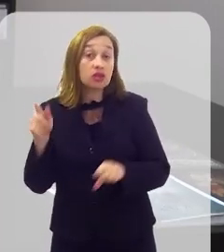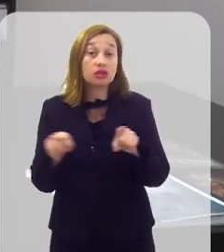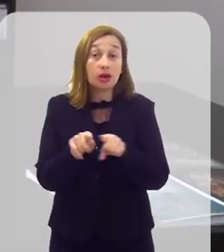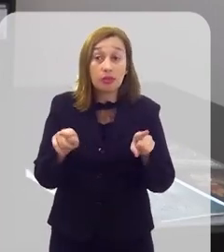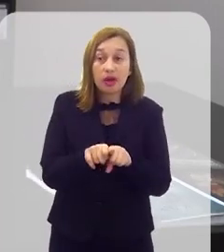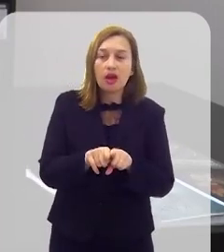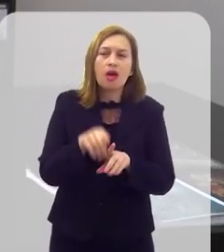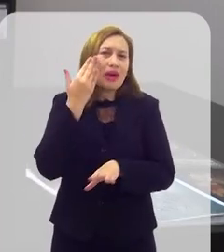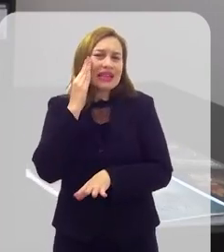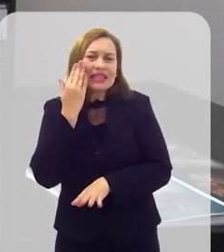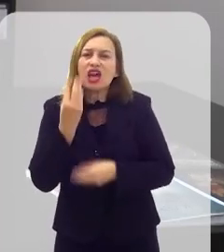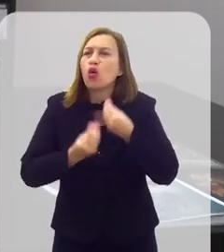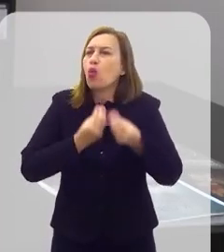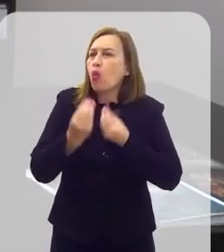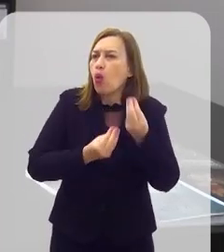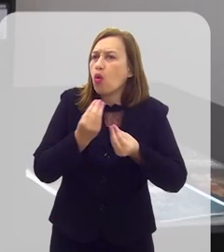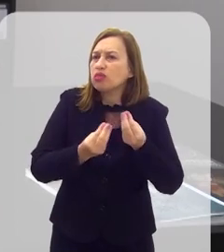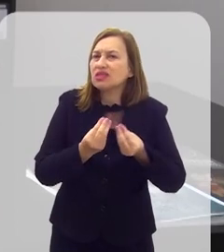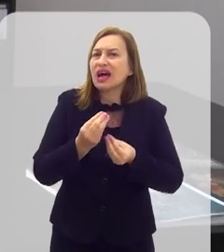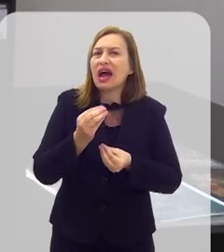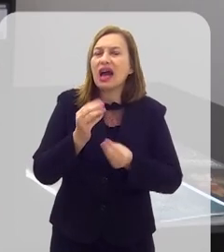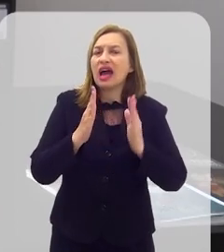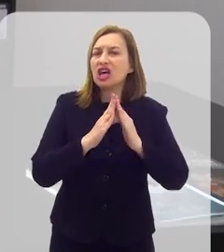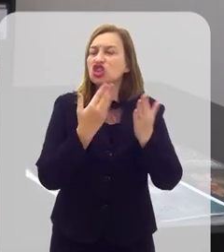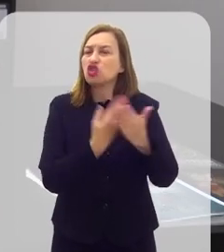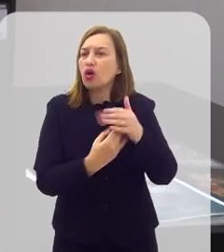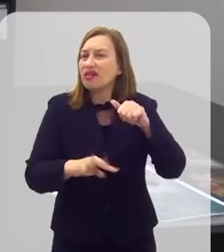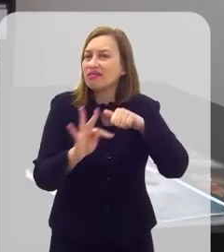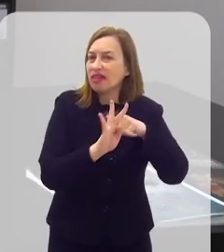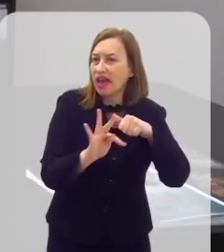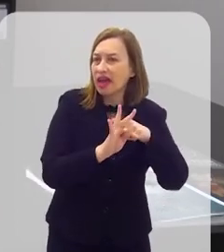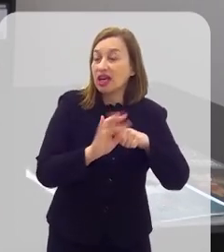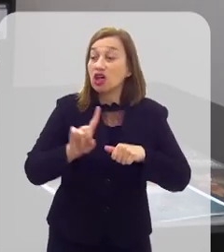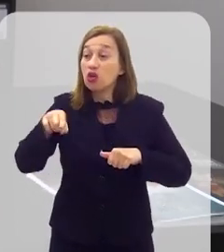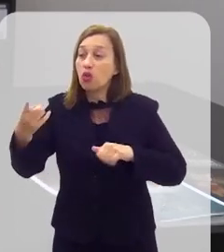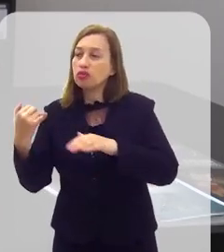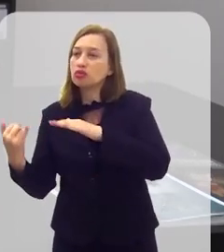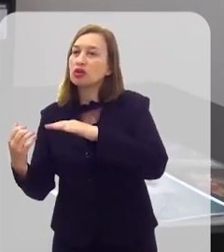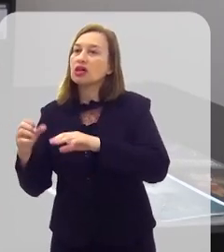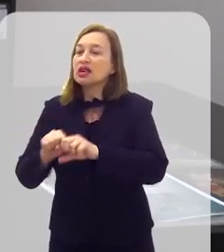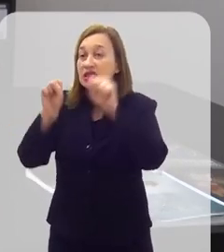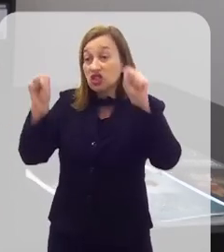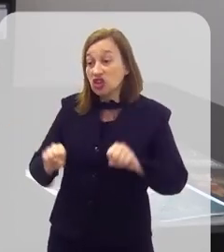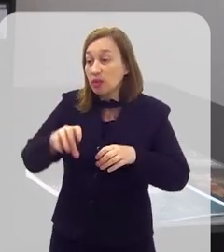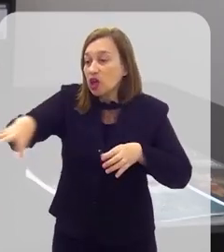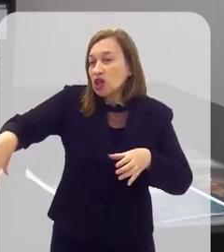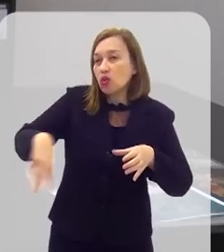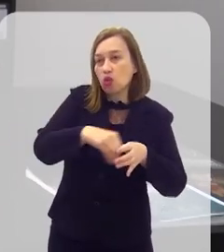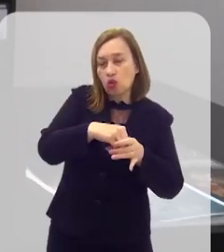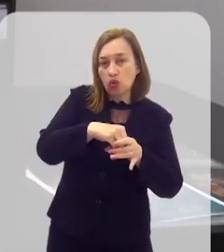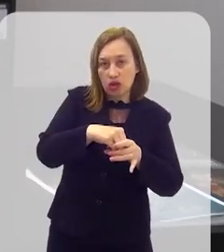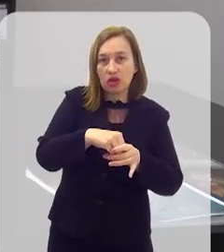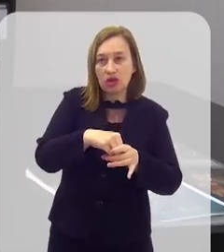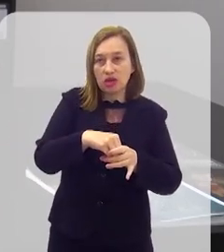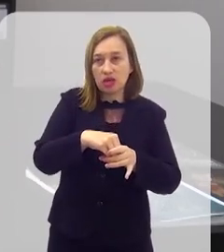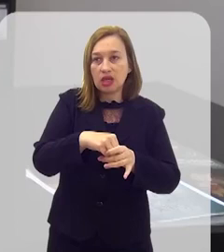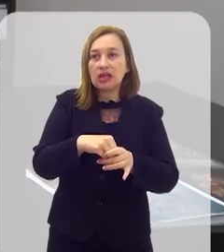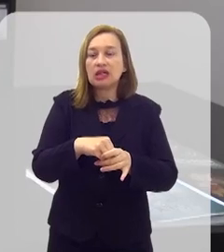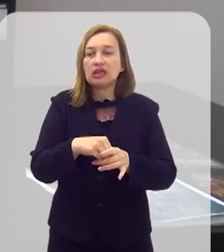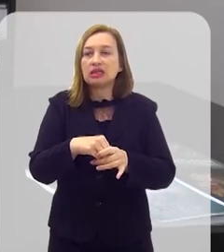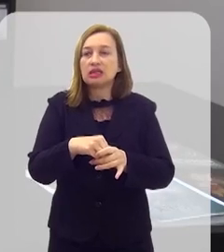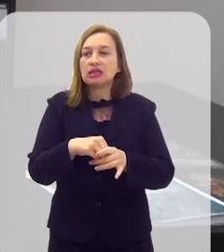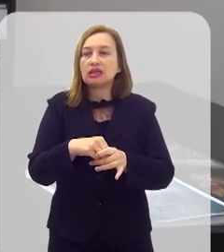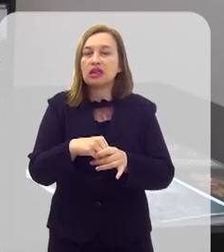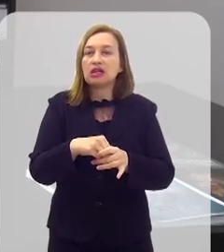para isso, para compreender como é que está a rede, FaiTech e outros sistemas que integram esse